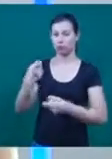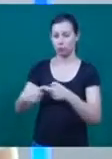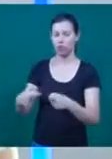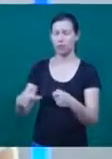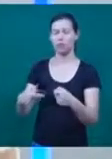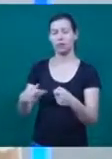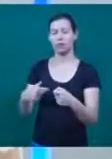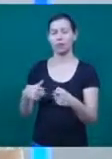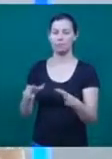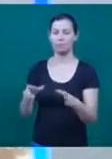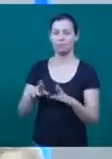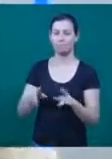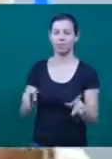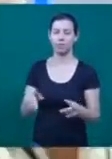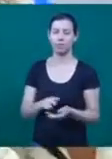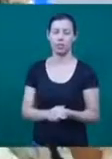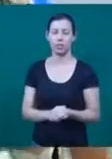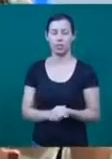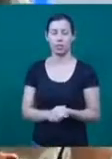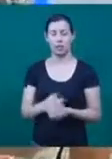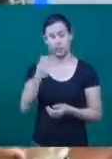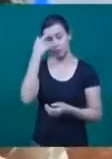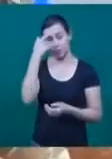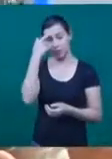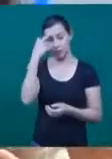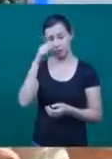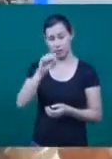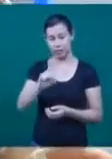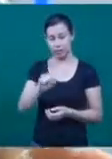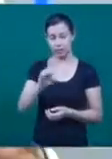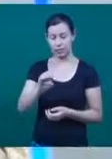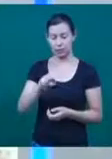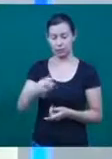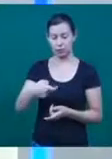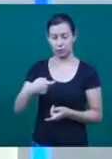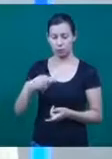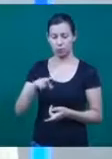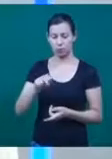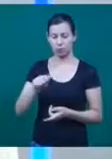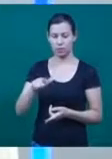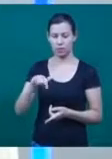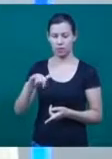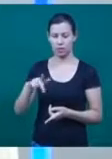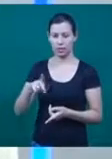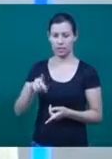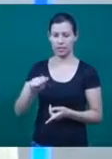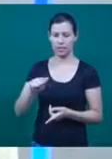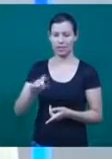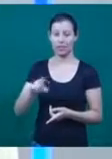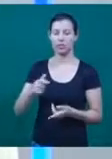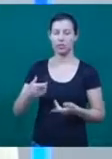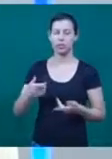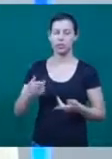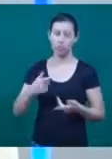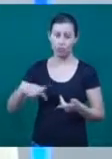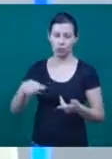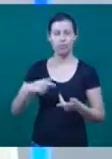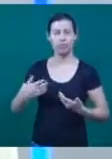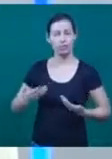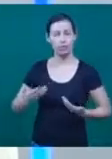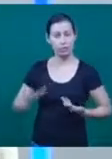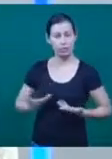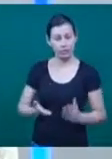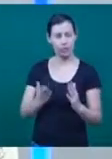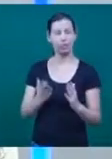construção do indivíduo. A sexualidade nasce com a gente e ela morre com a gente. Agora, o segredo de tudo é